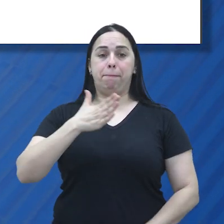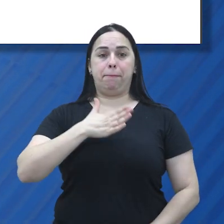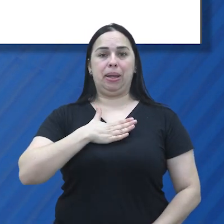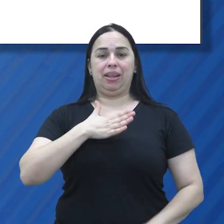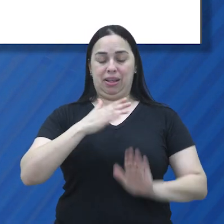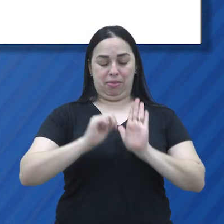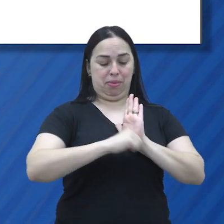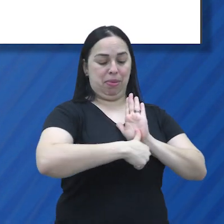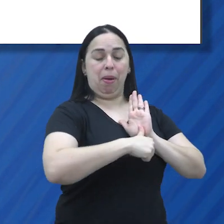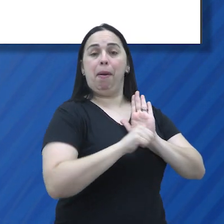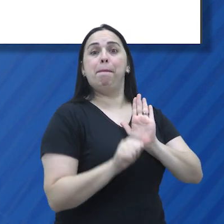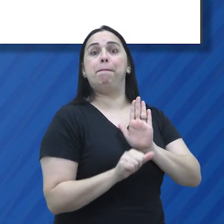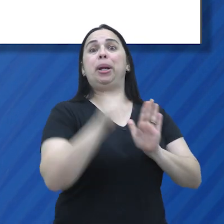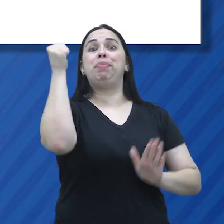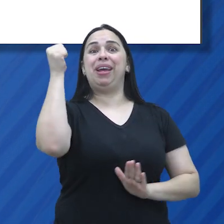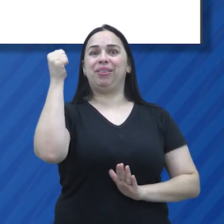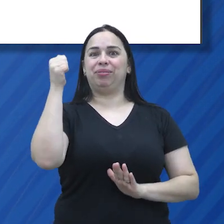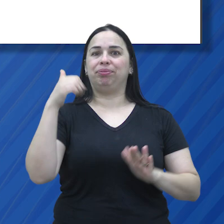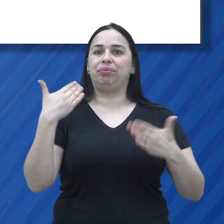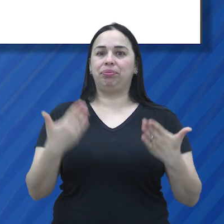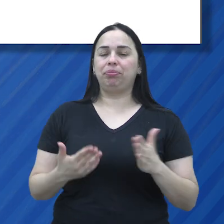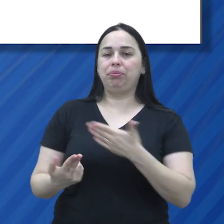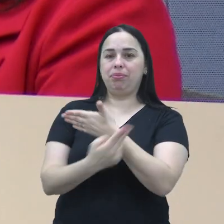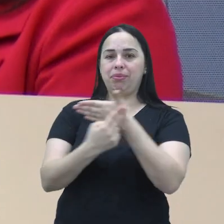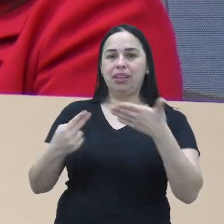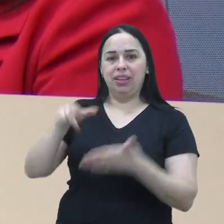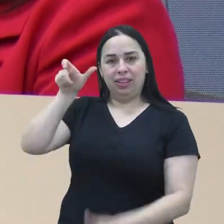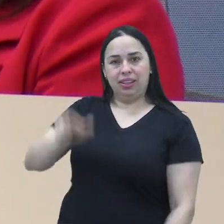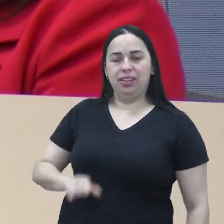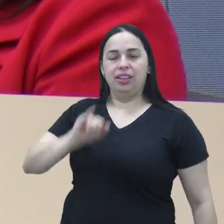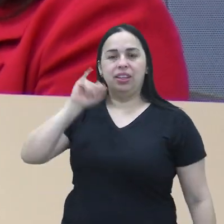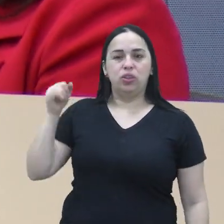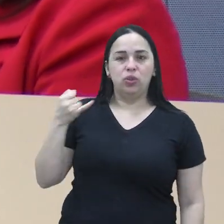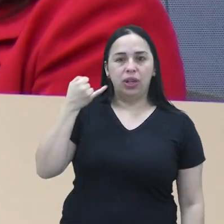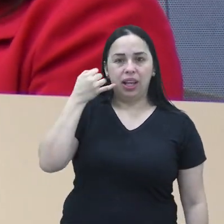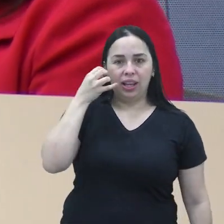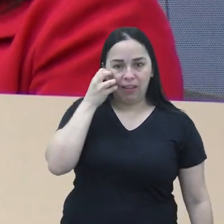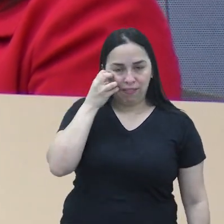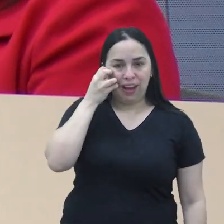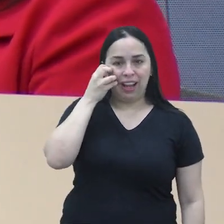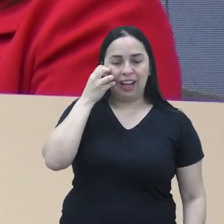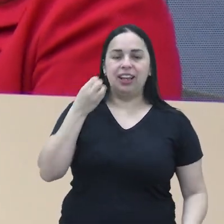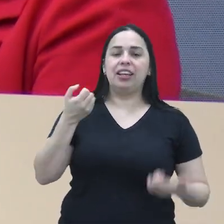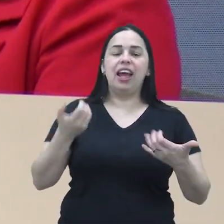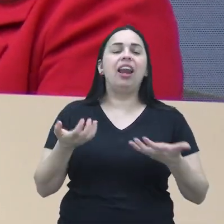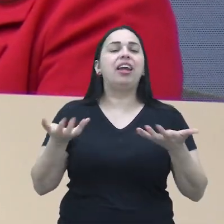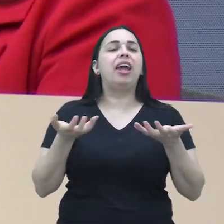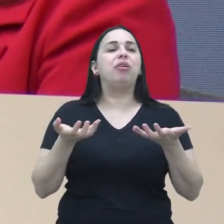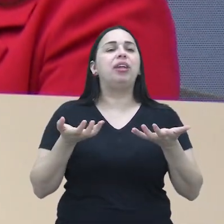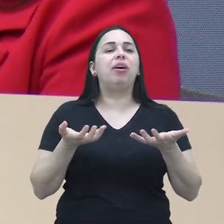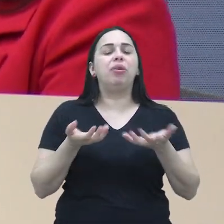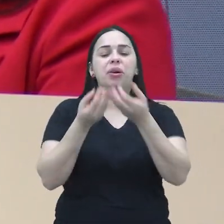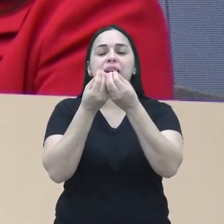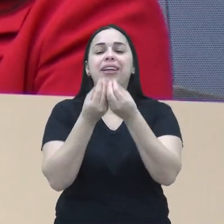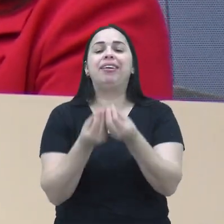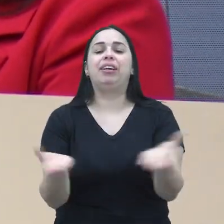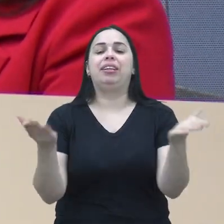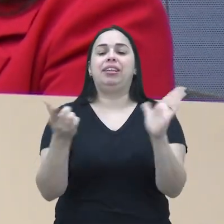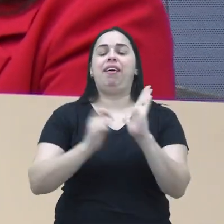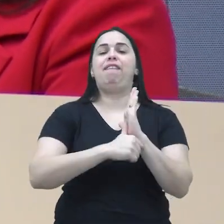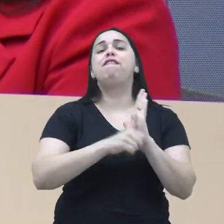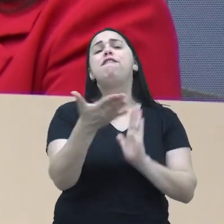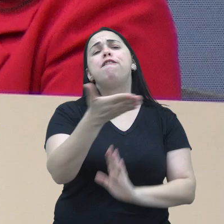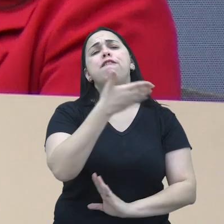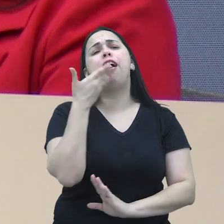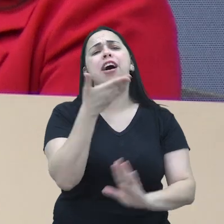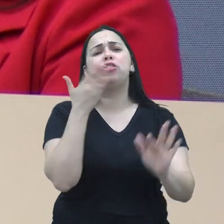infantil a campanha Meu Primeiro RG. A matéria é de autoria da vereadora Juliana Fraga e busca